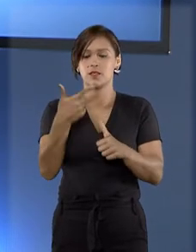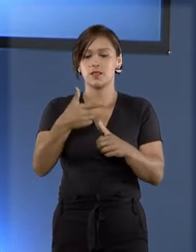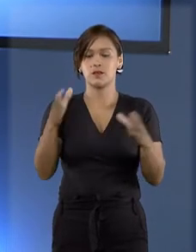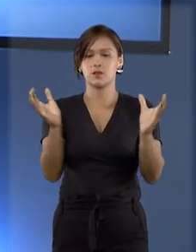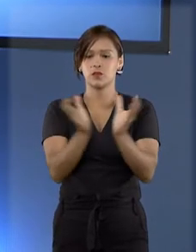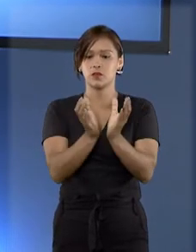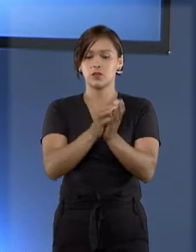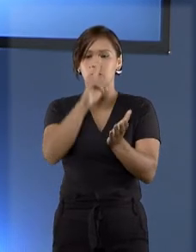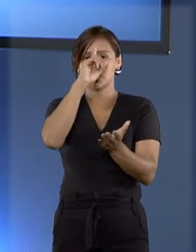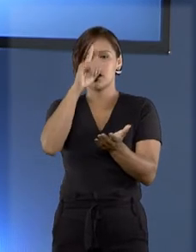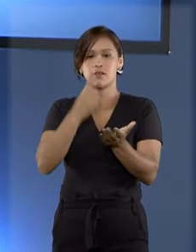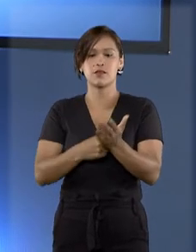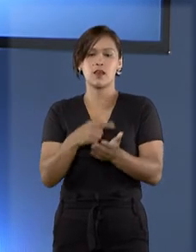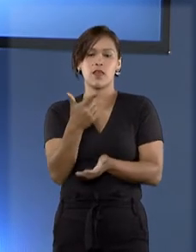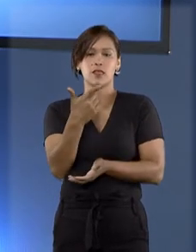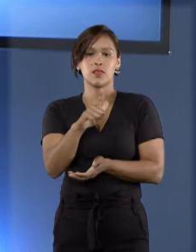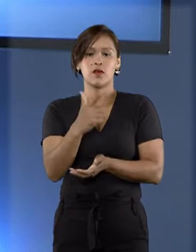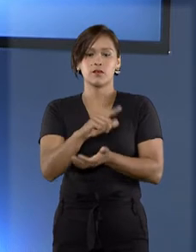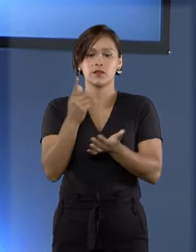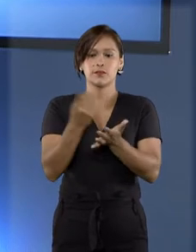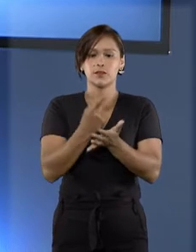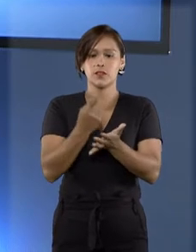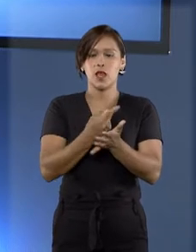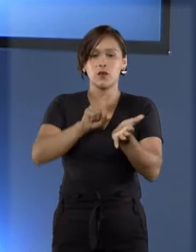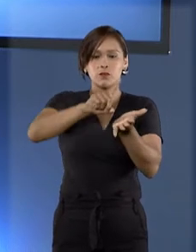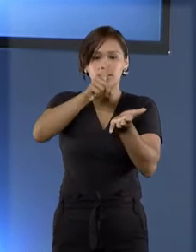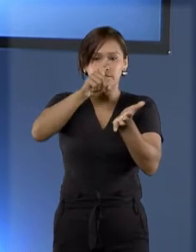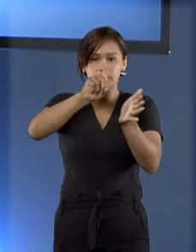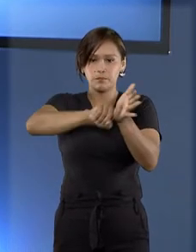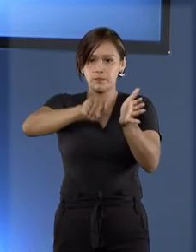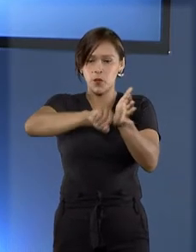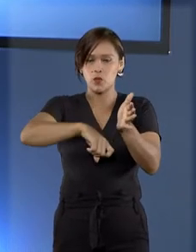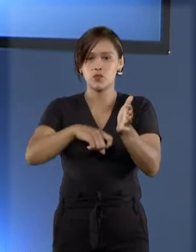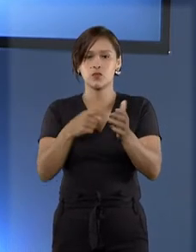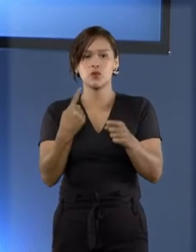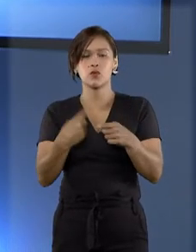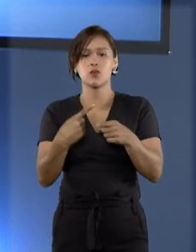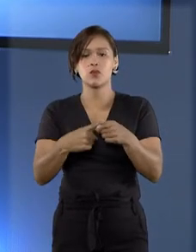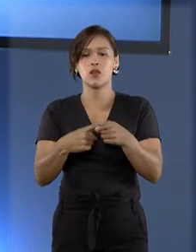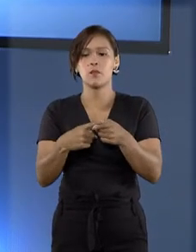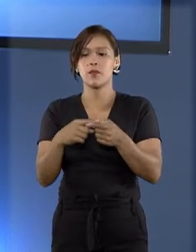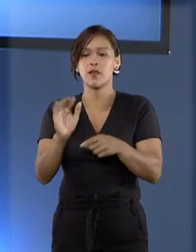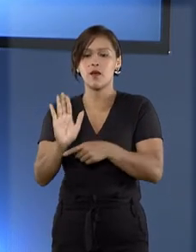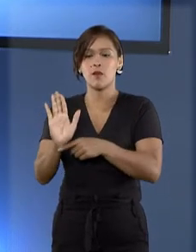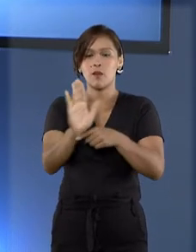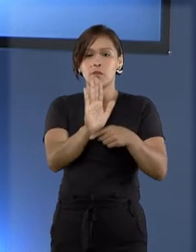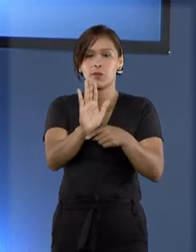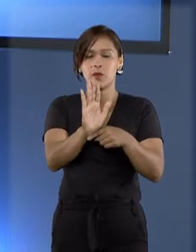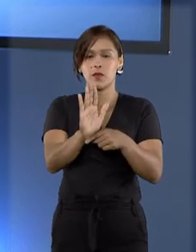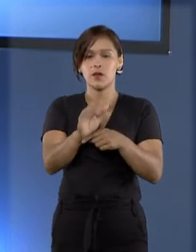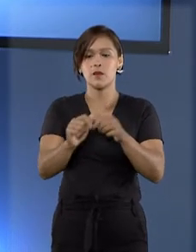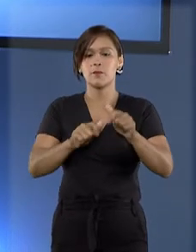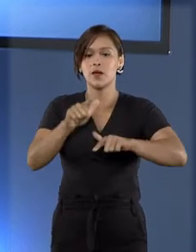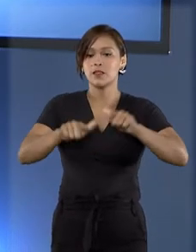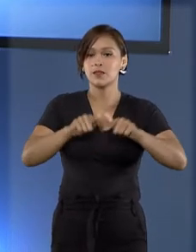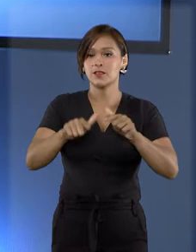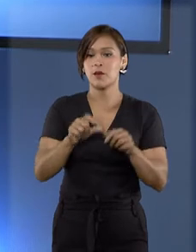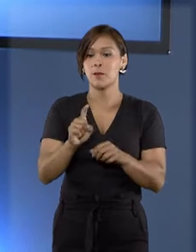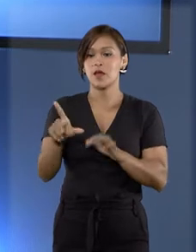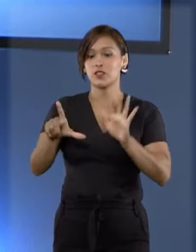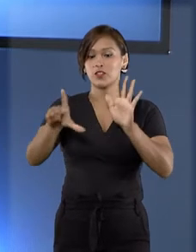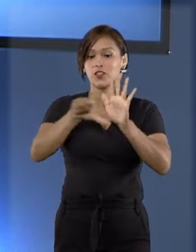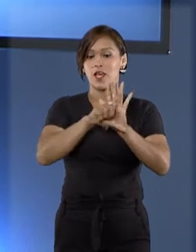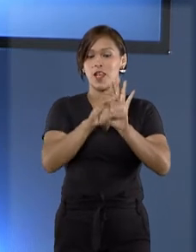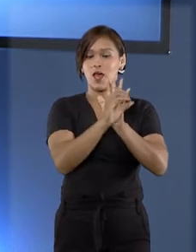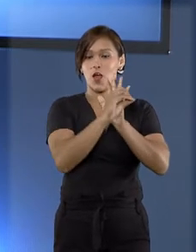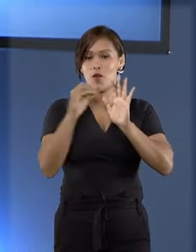segunda turma decide que não há incidência de imposto de renda sobre ajuda compensatória para empregado no caso de